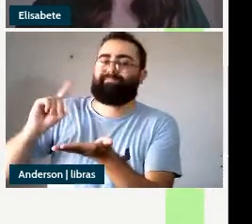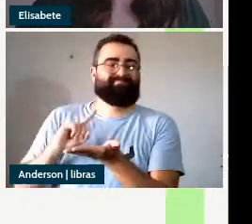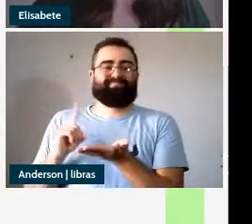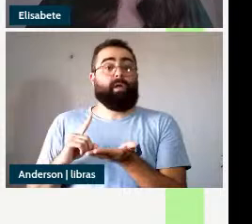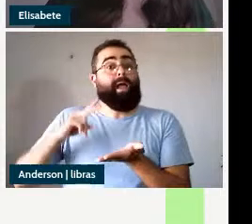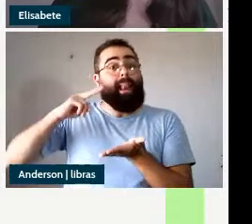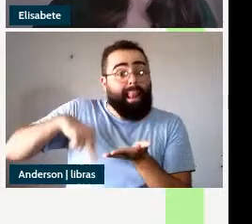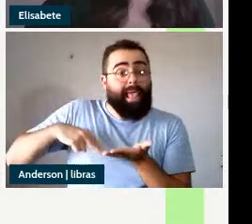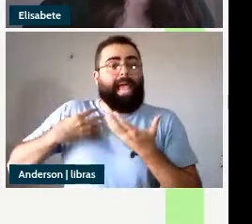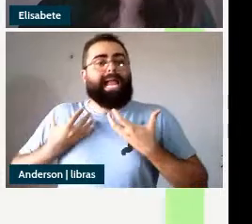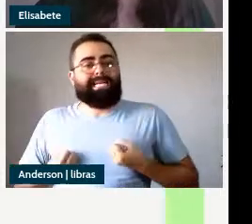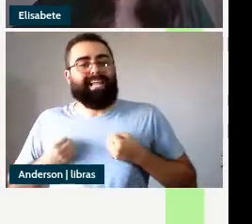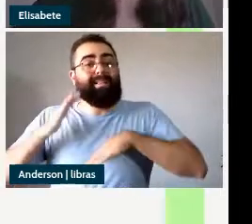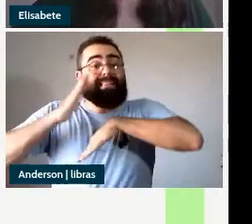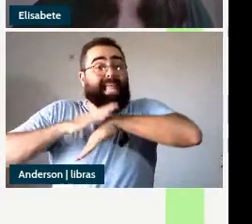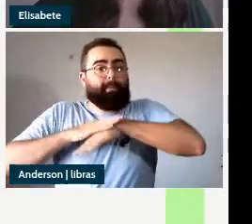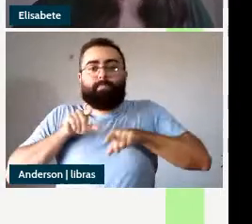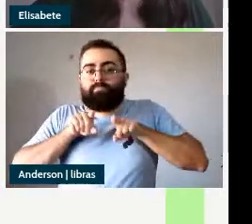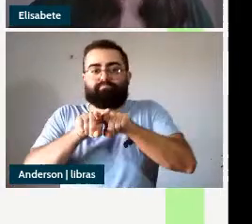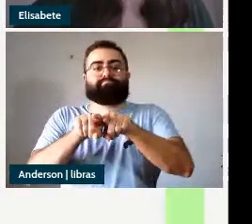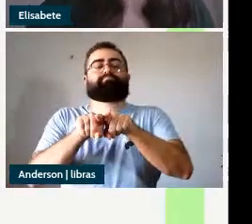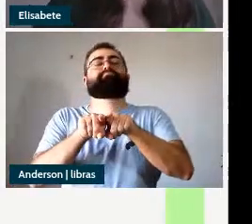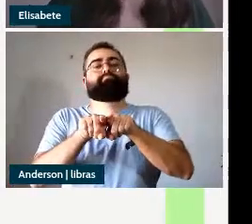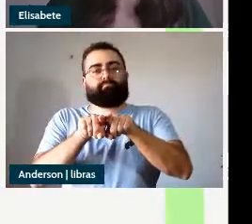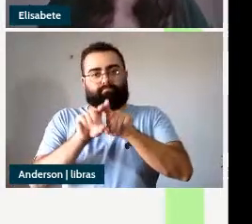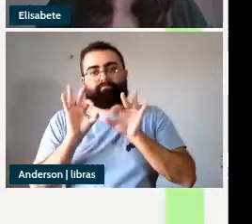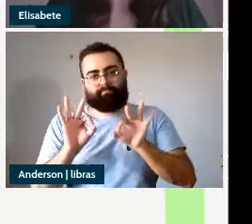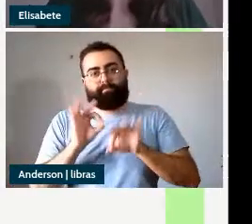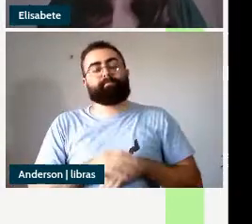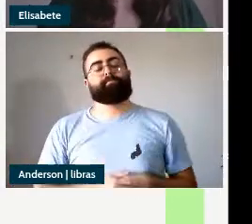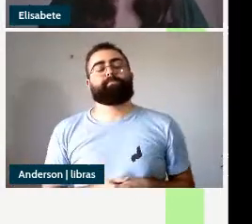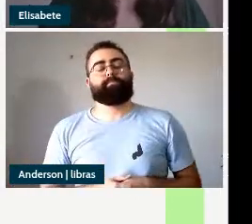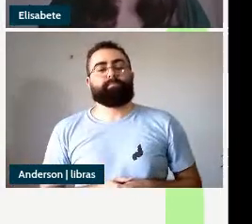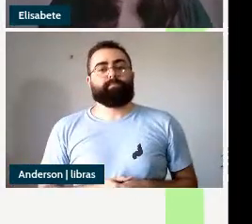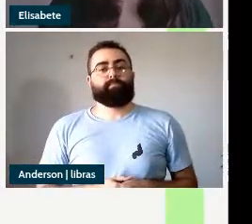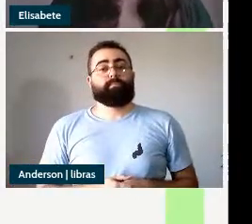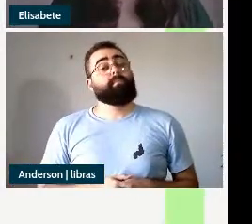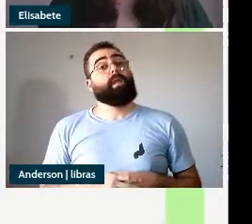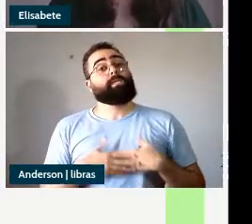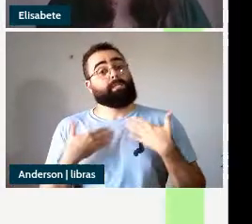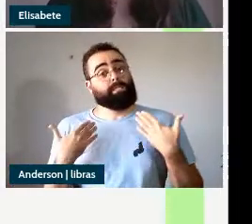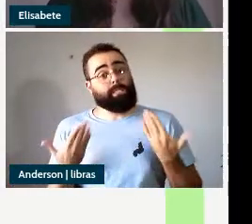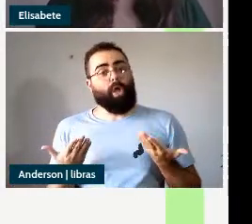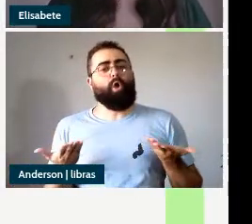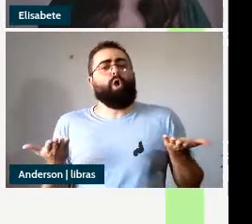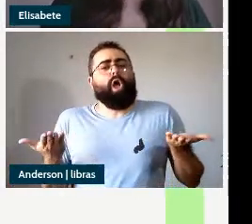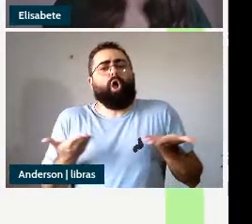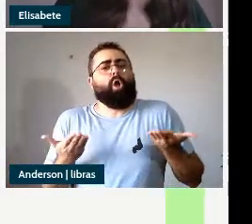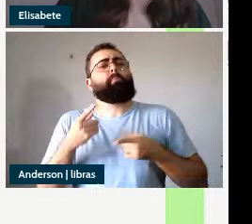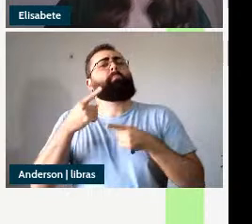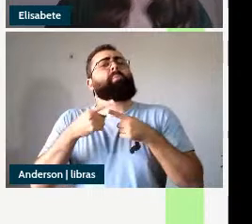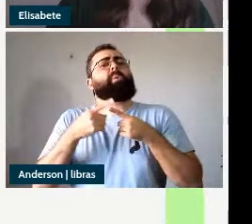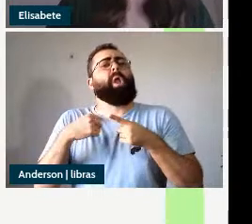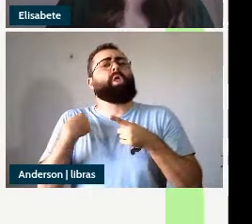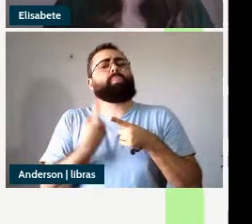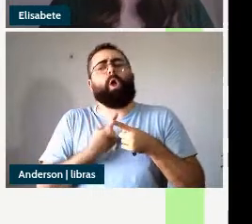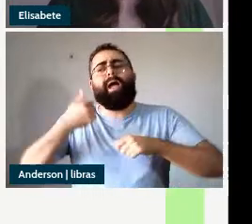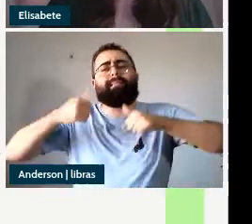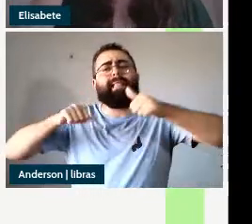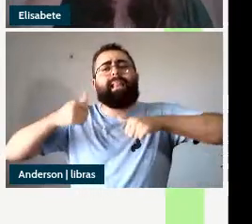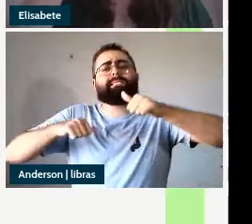vamos partir agora para alguns argumentos em defesa de uma small clause nessas construções